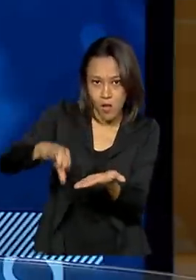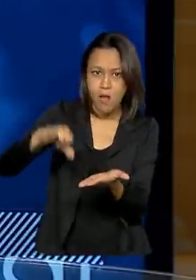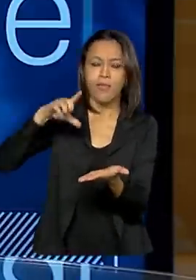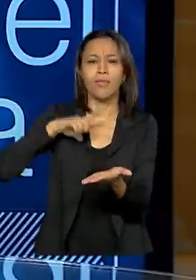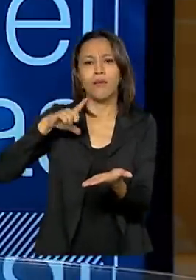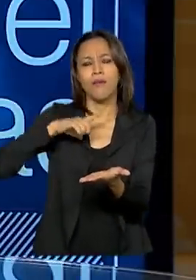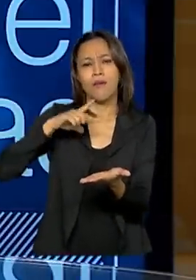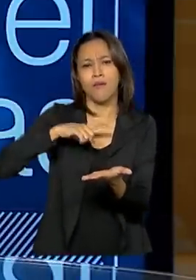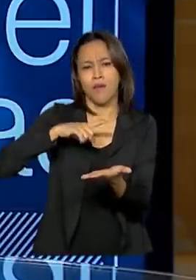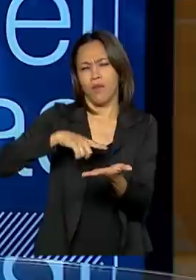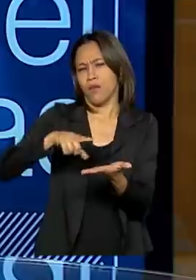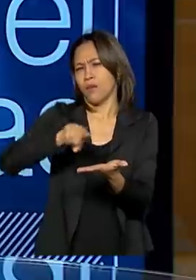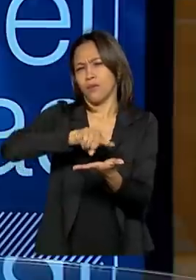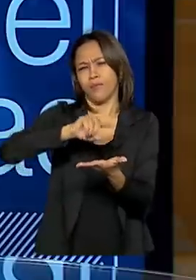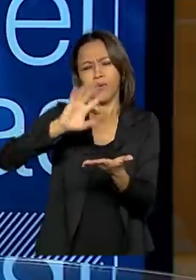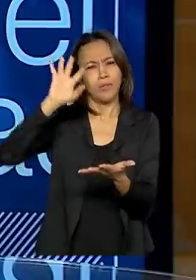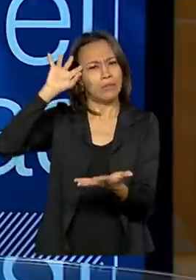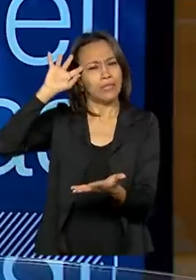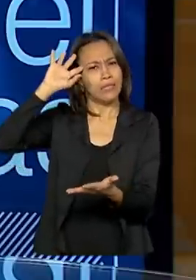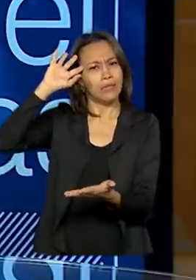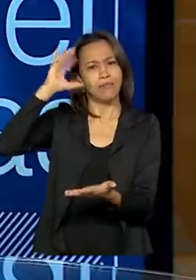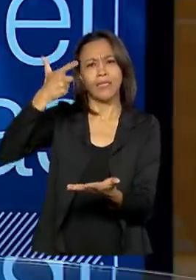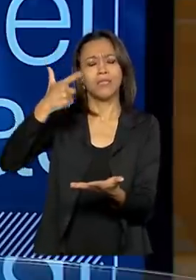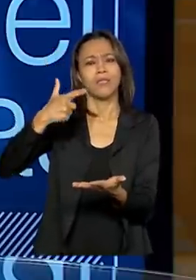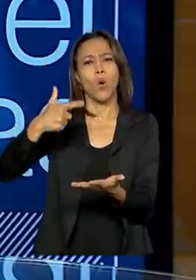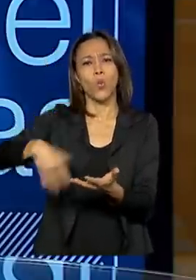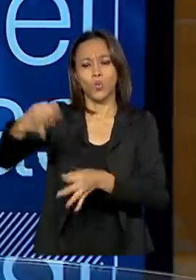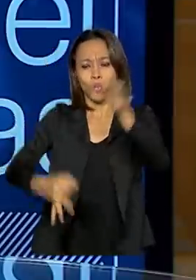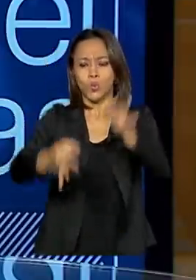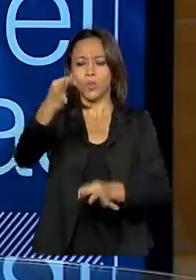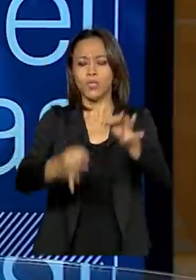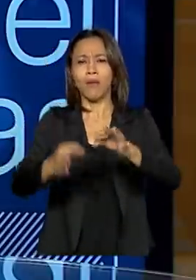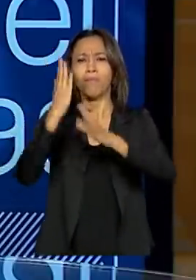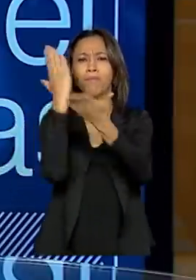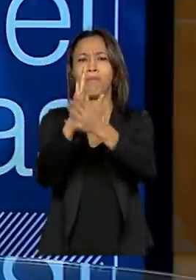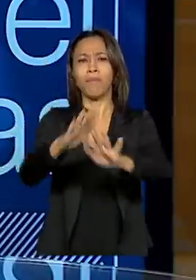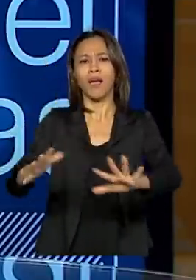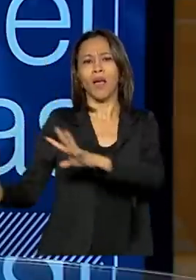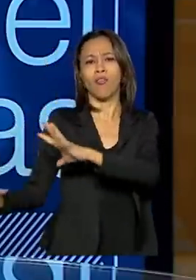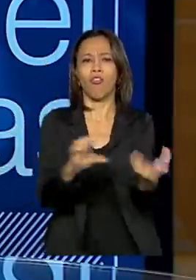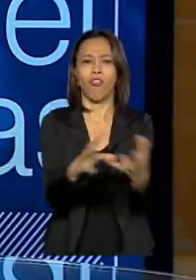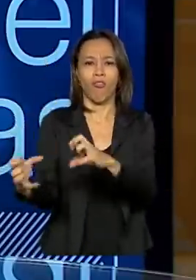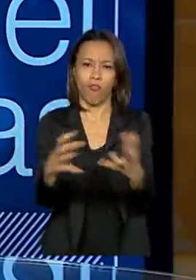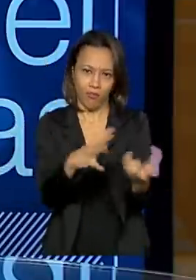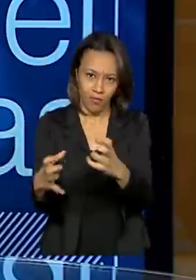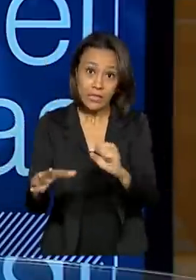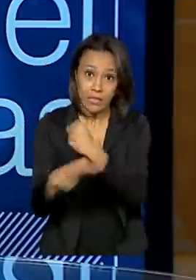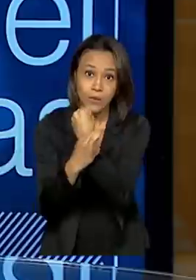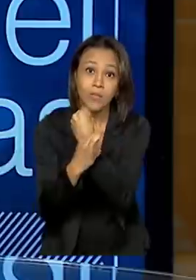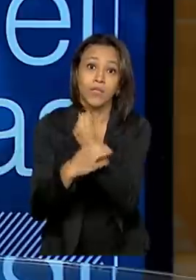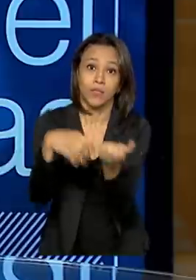várias decisões judiciais, inclusive, veio para trazer pacificação dos conflitos e segurança jurídica. Olha só como funcionava antigamente.